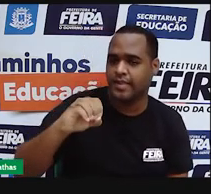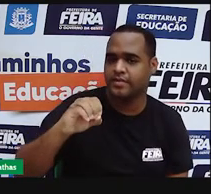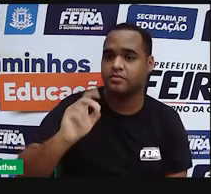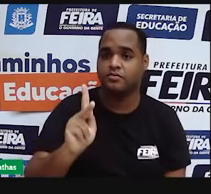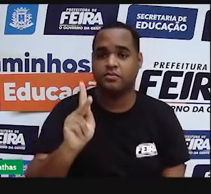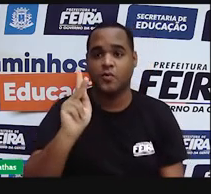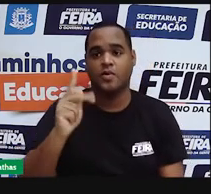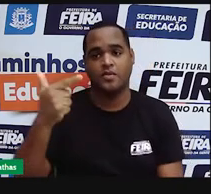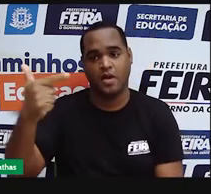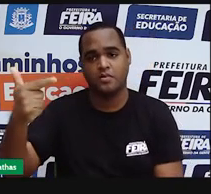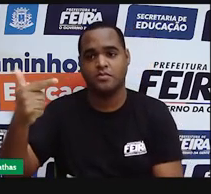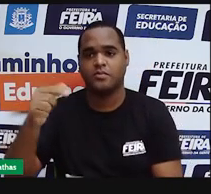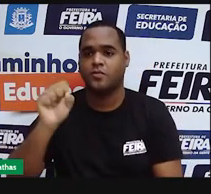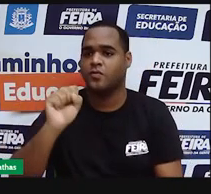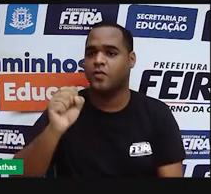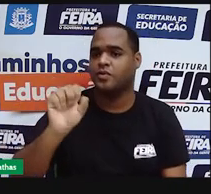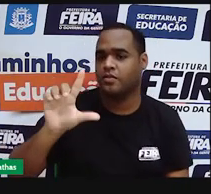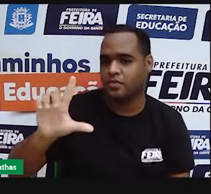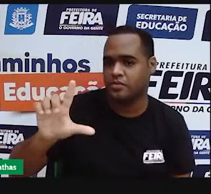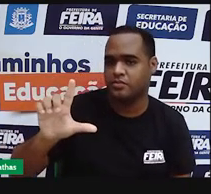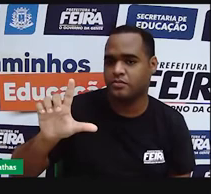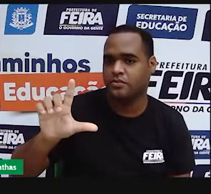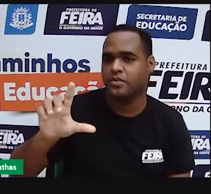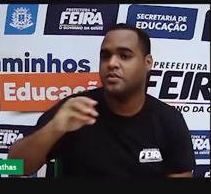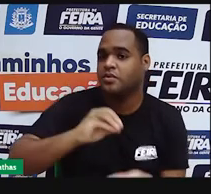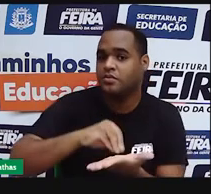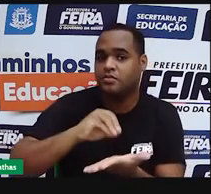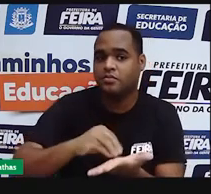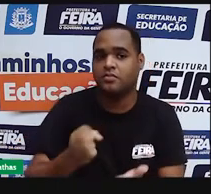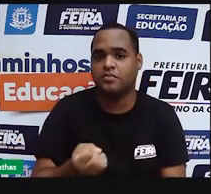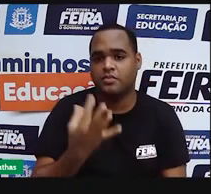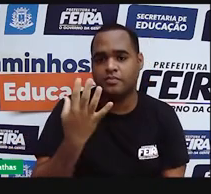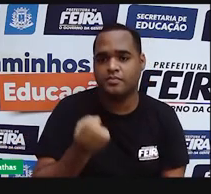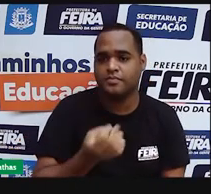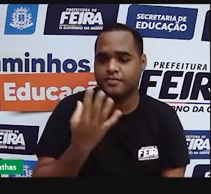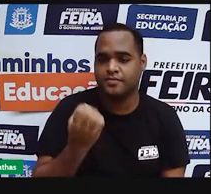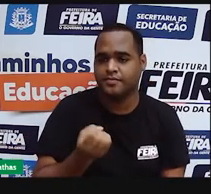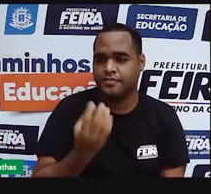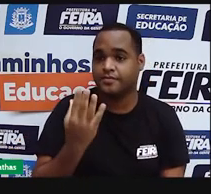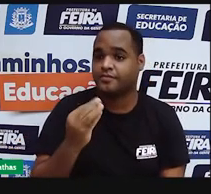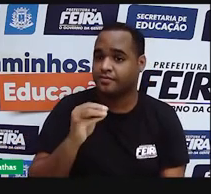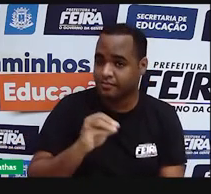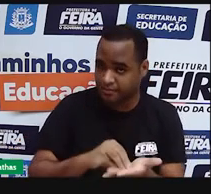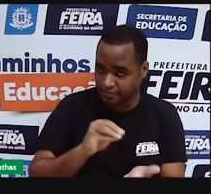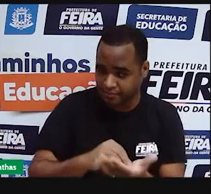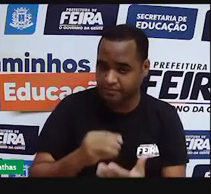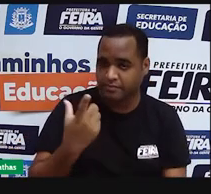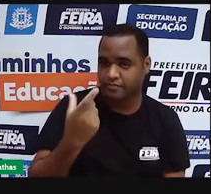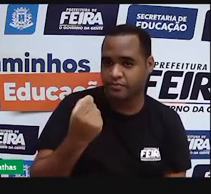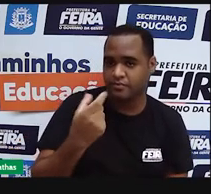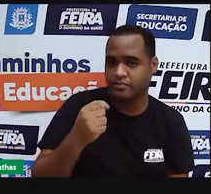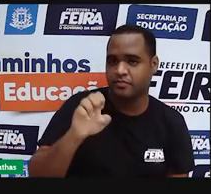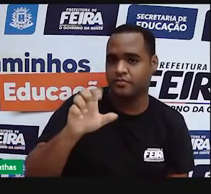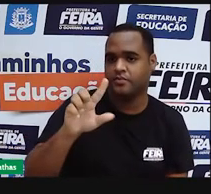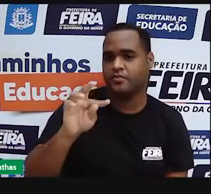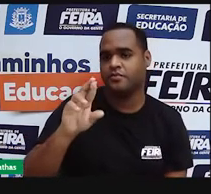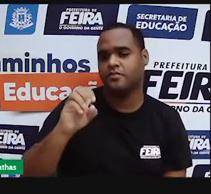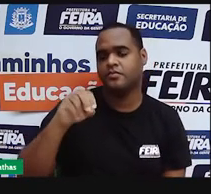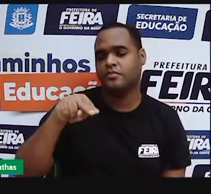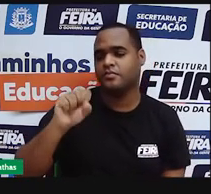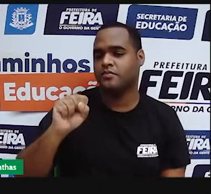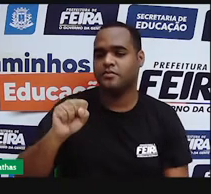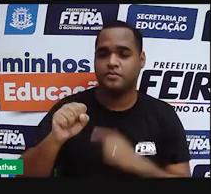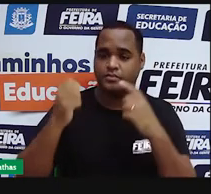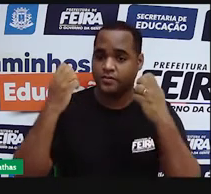camada K e oito na camada L. Faltam quantos? Se ele tinha 30, ainda faltam 20 elétrons. Nesse caso,